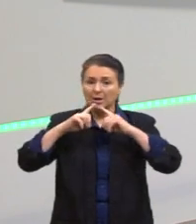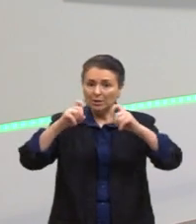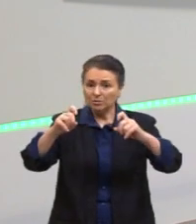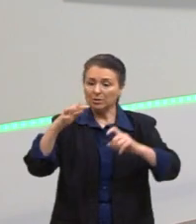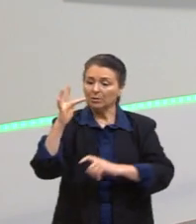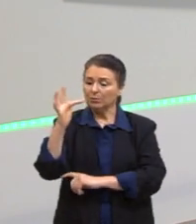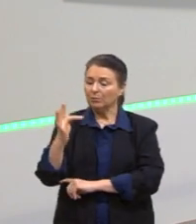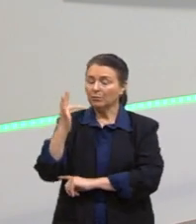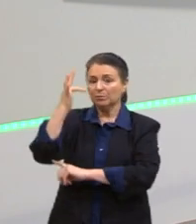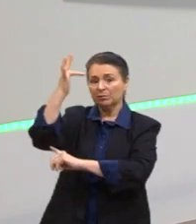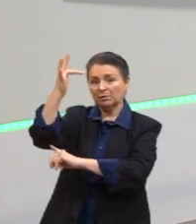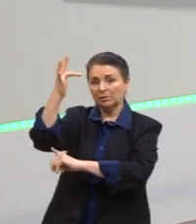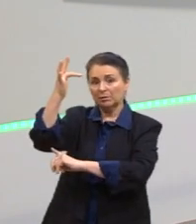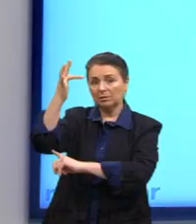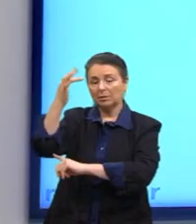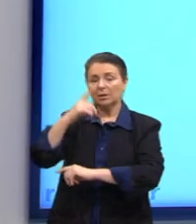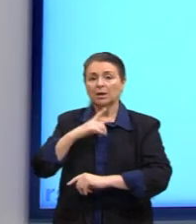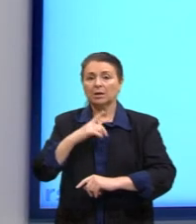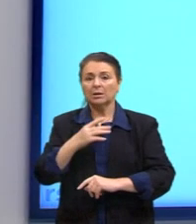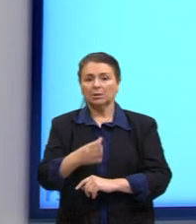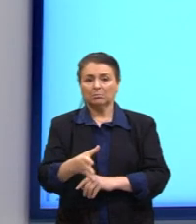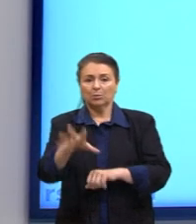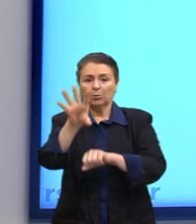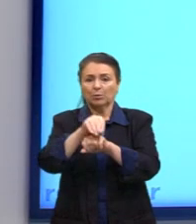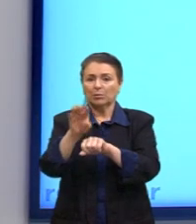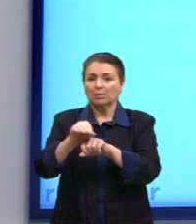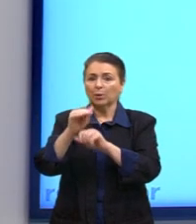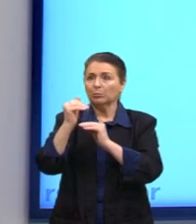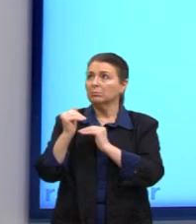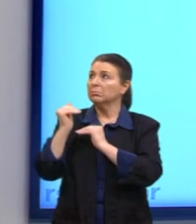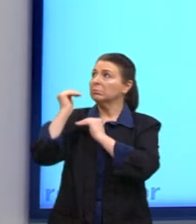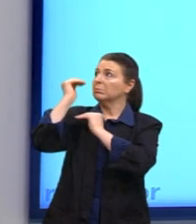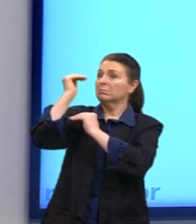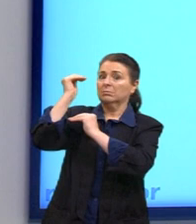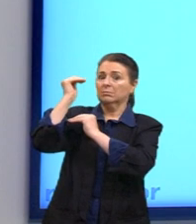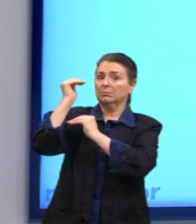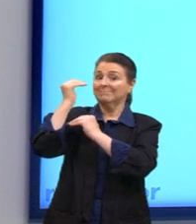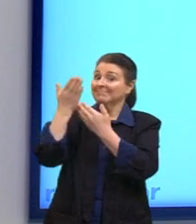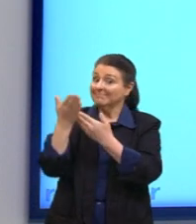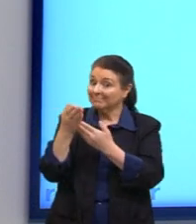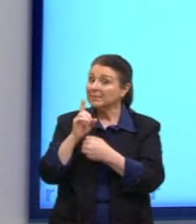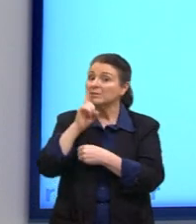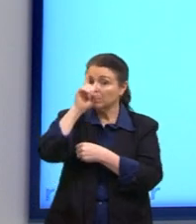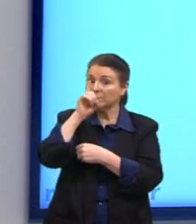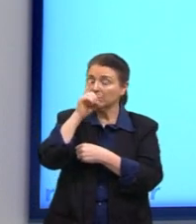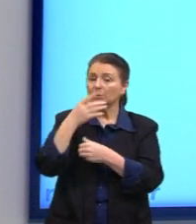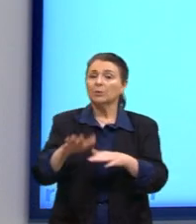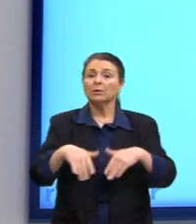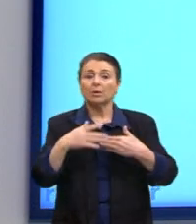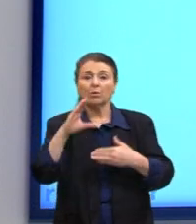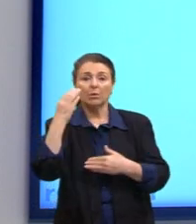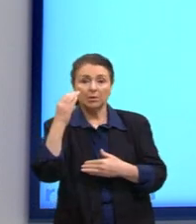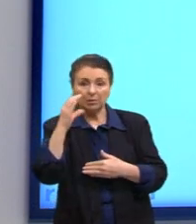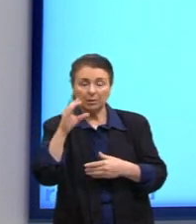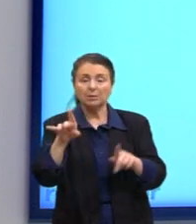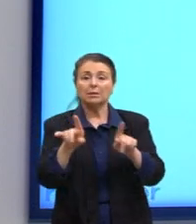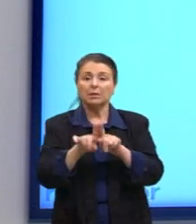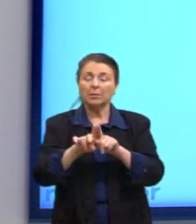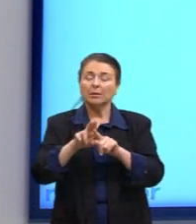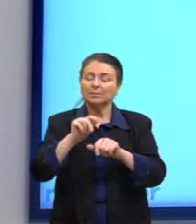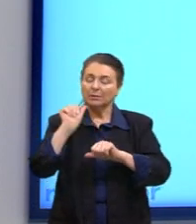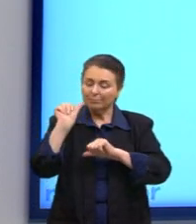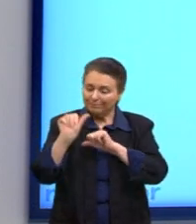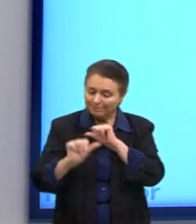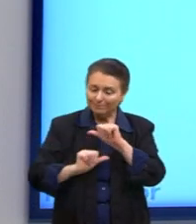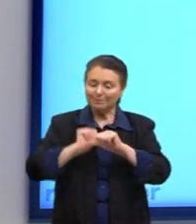Então, essa sacralização do conhecimento é um perigo, se torna um perigo. Então, por isso a ciência, ela deve ser constantemente